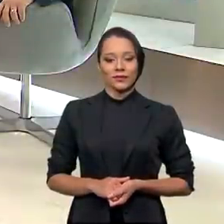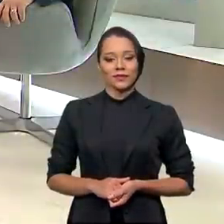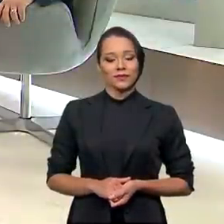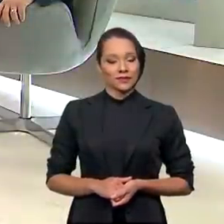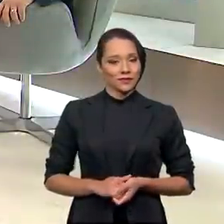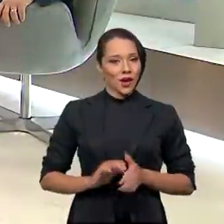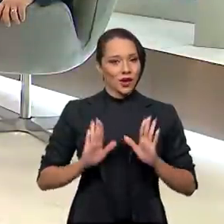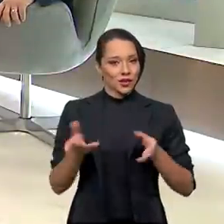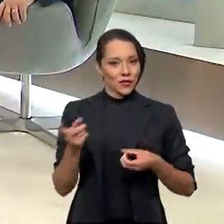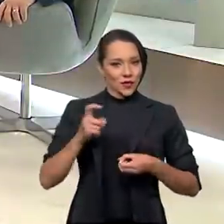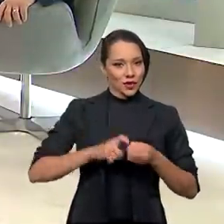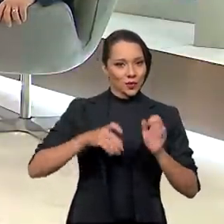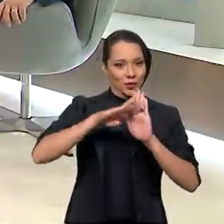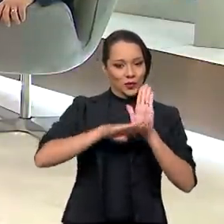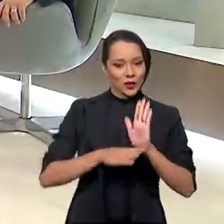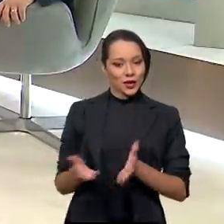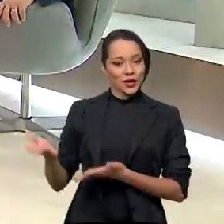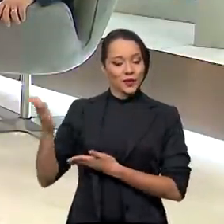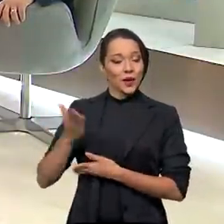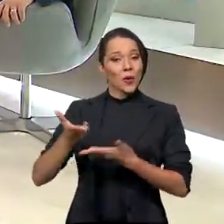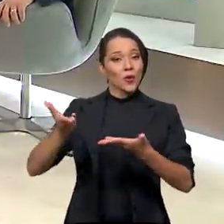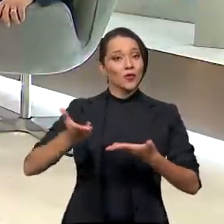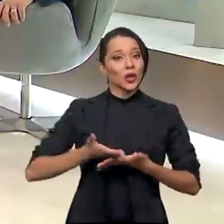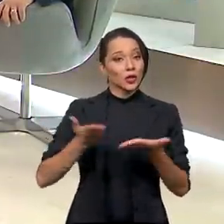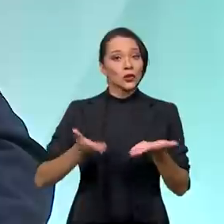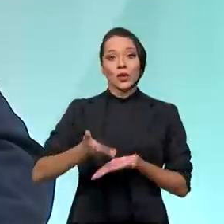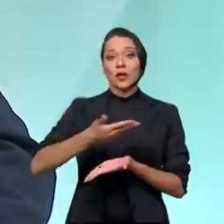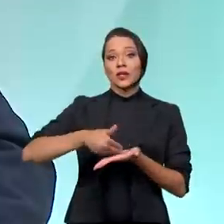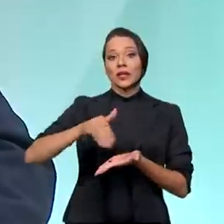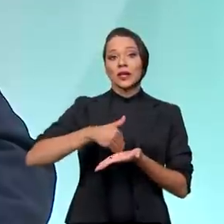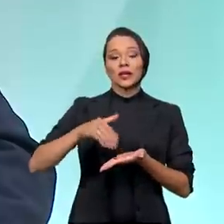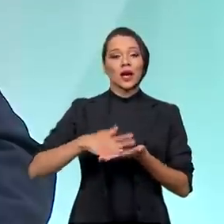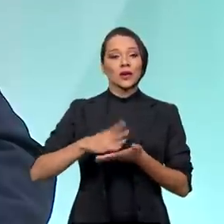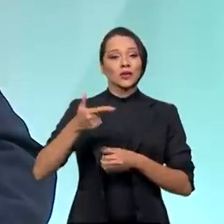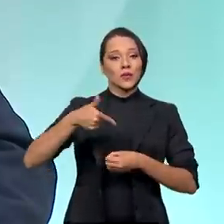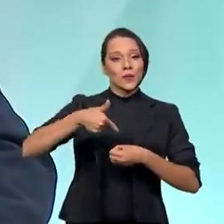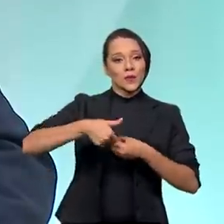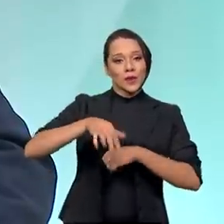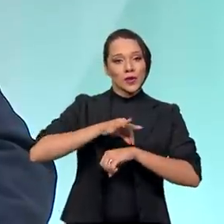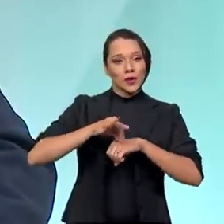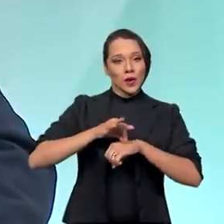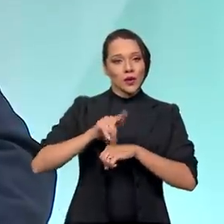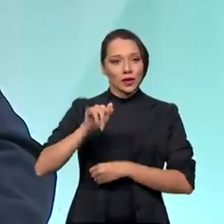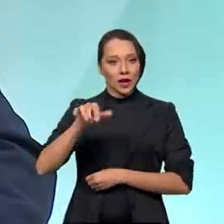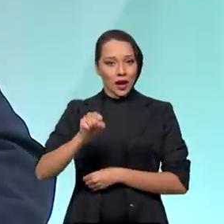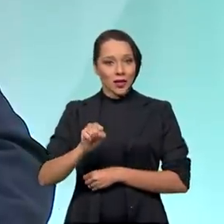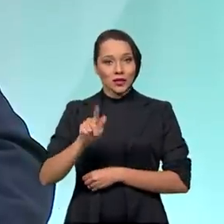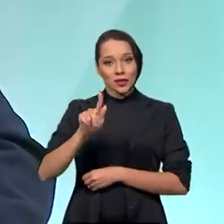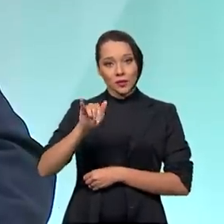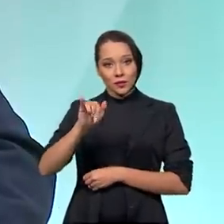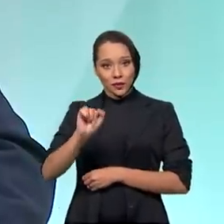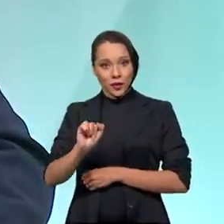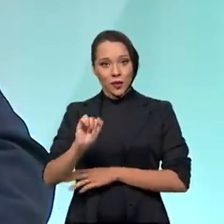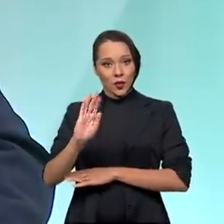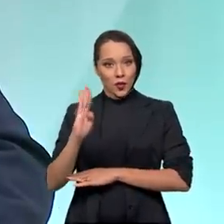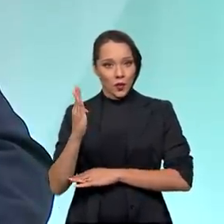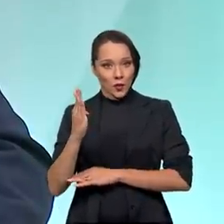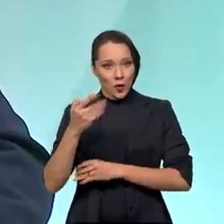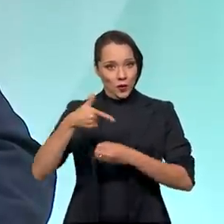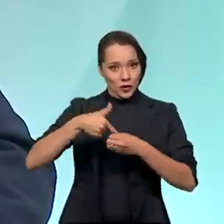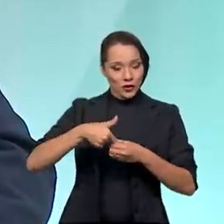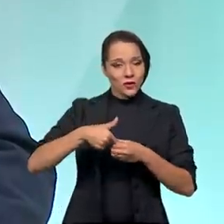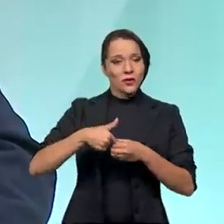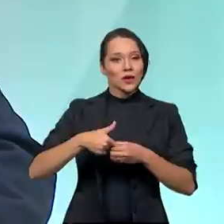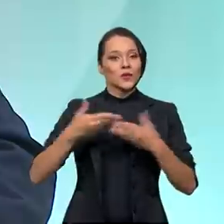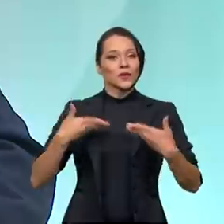De volta com o Brasil em Pauta, o convidado é o secretário de Petróleo, Gás Natural e Biocombustíveis do Ministério de